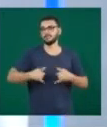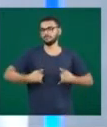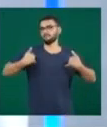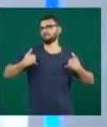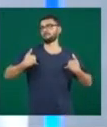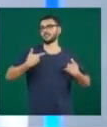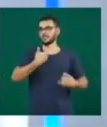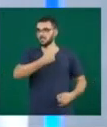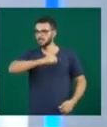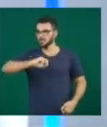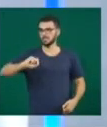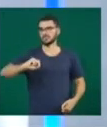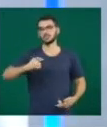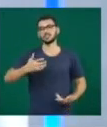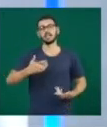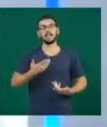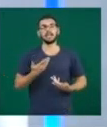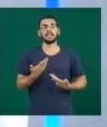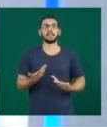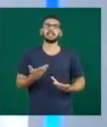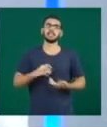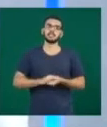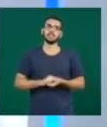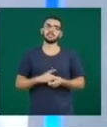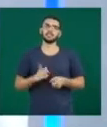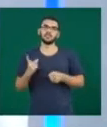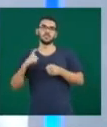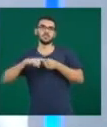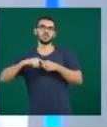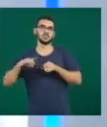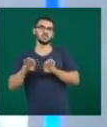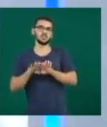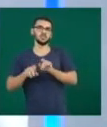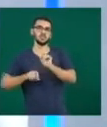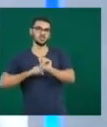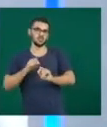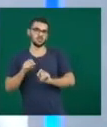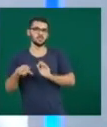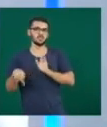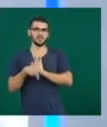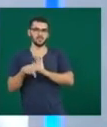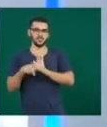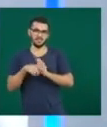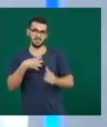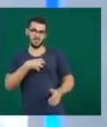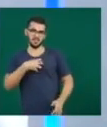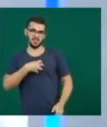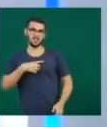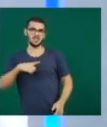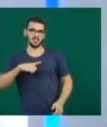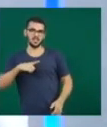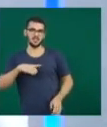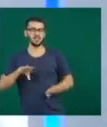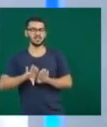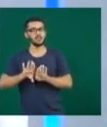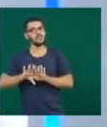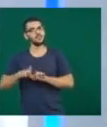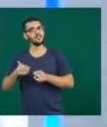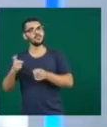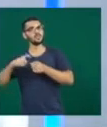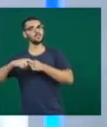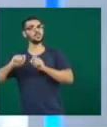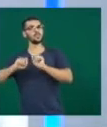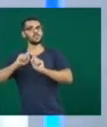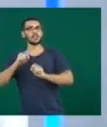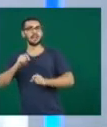ele é feito em parceria com o Centro Esportivo de Capoeira Angola da Bahia e também com a Universidade Federal da Bahia. Porque em